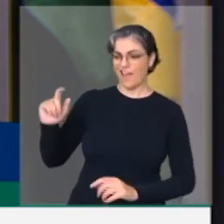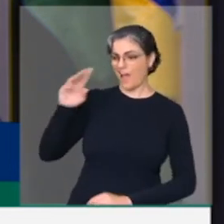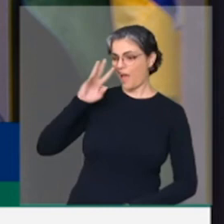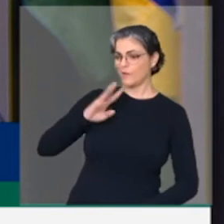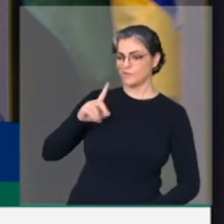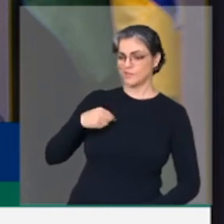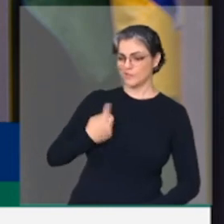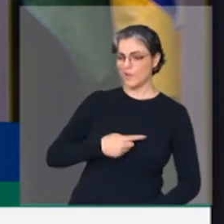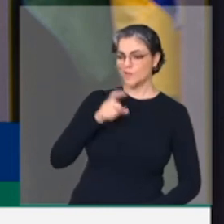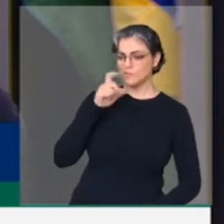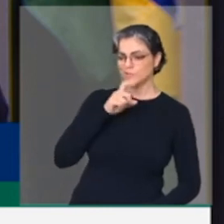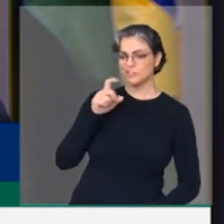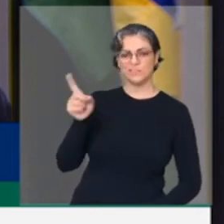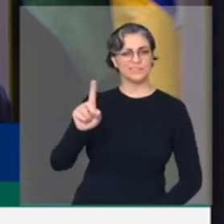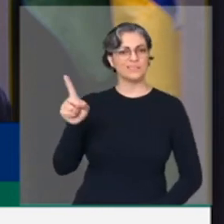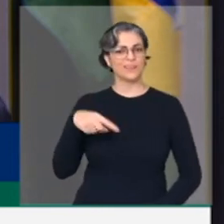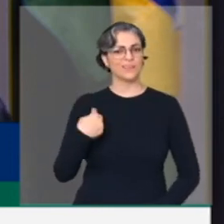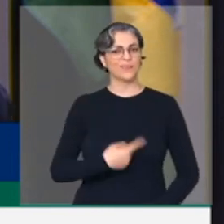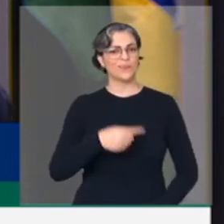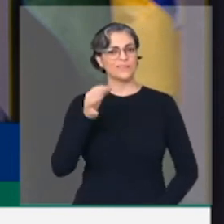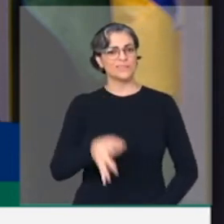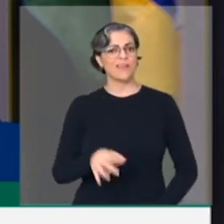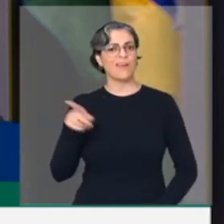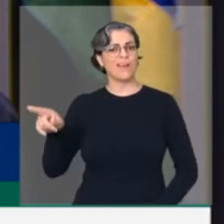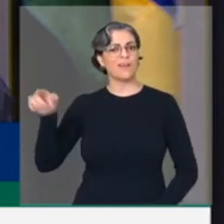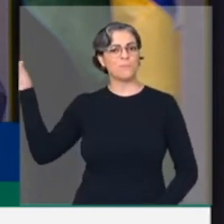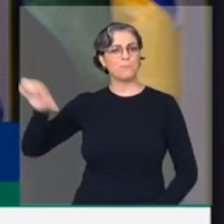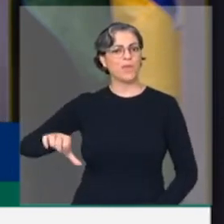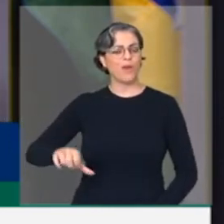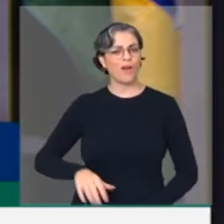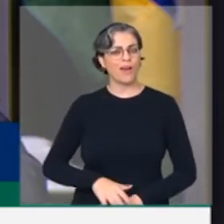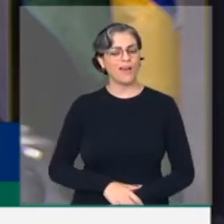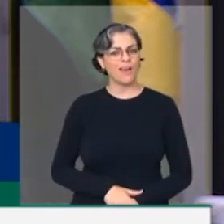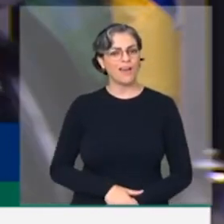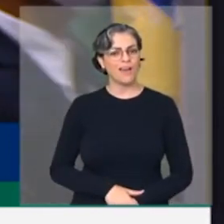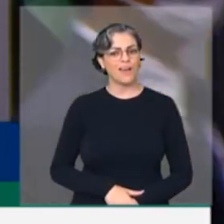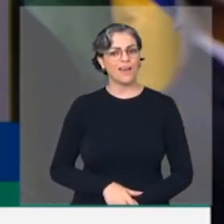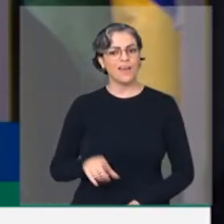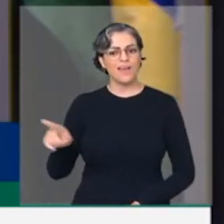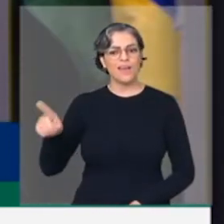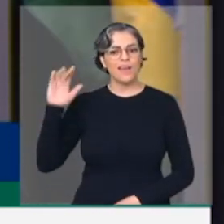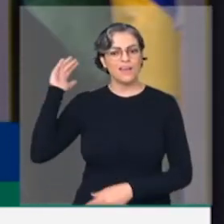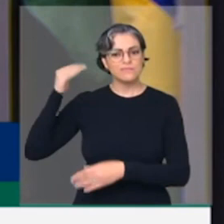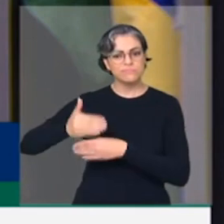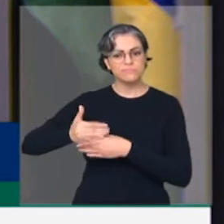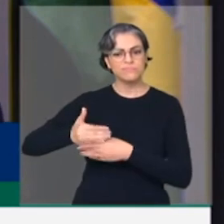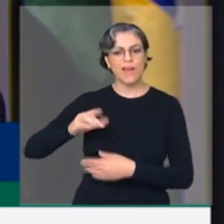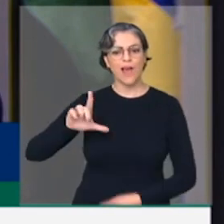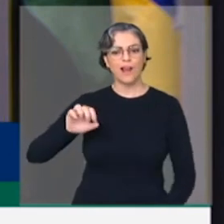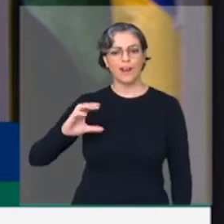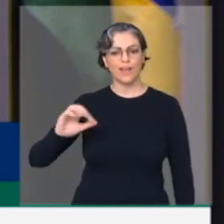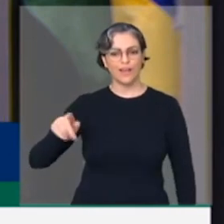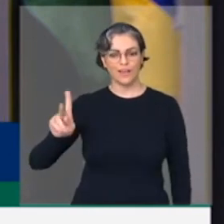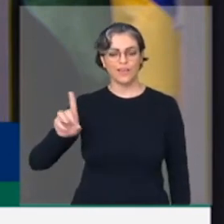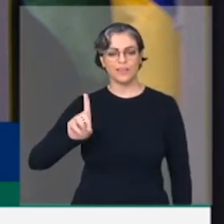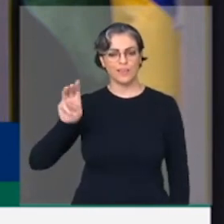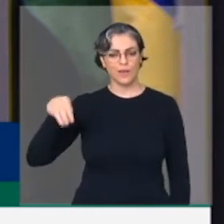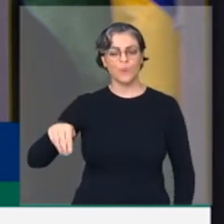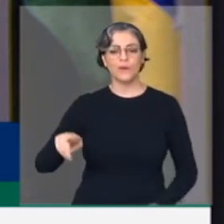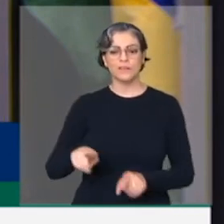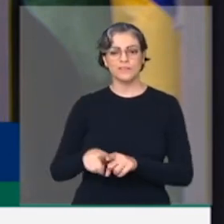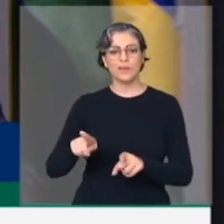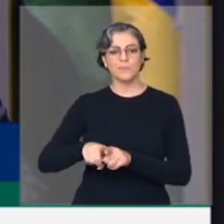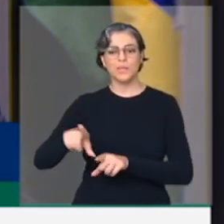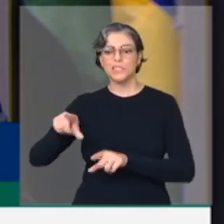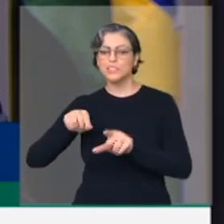contrário, ele fez além. Ele não só está fazendo lockdown, como está também definindo o que é